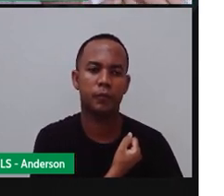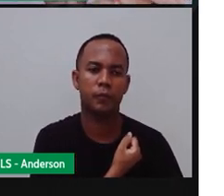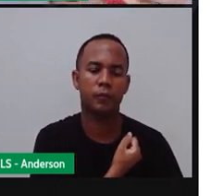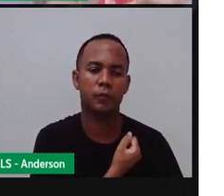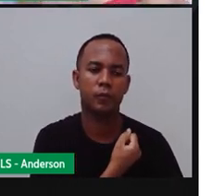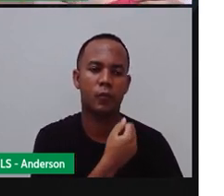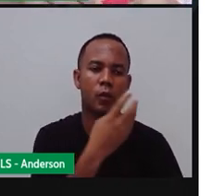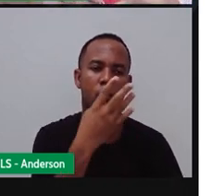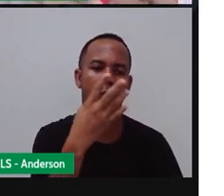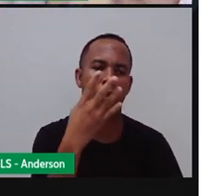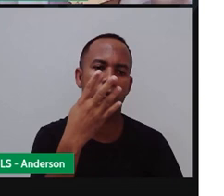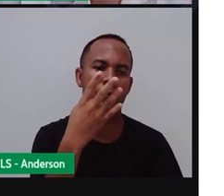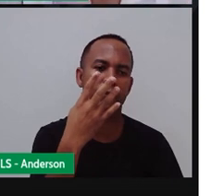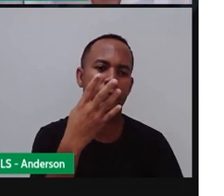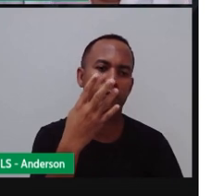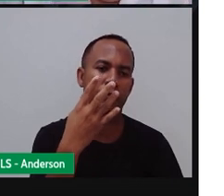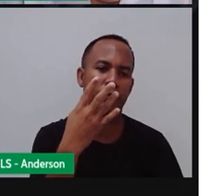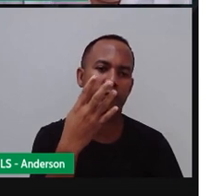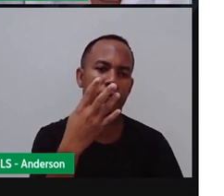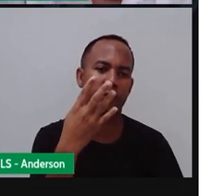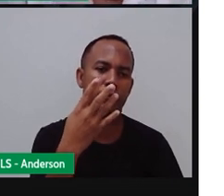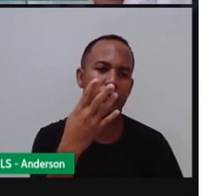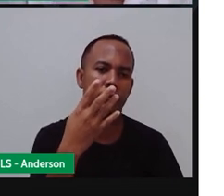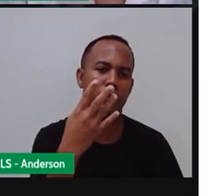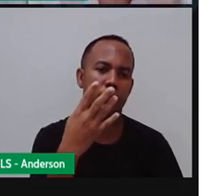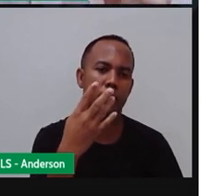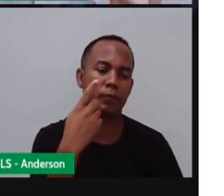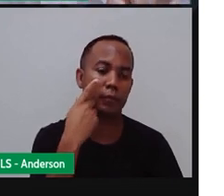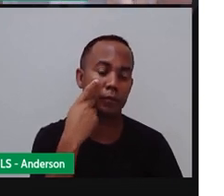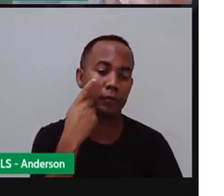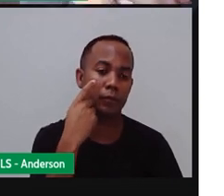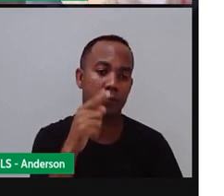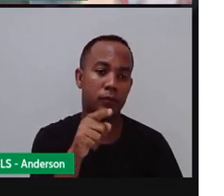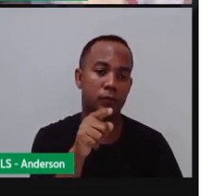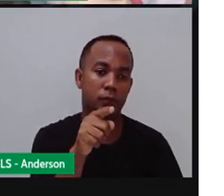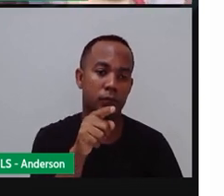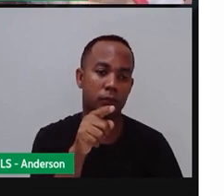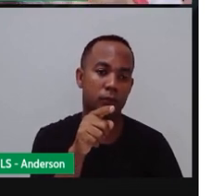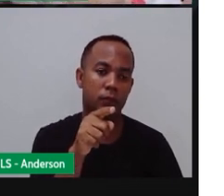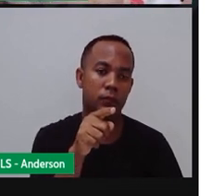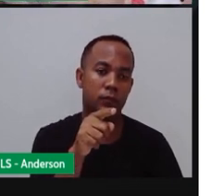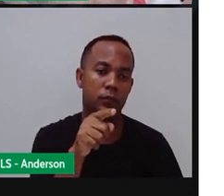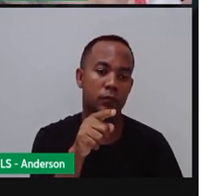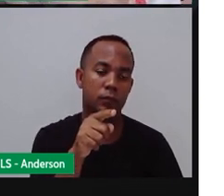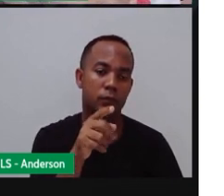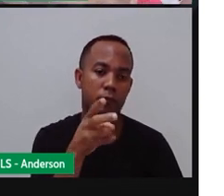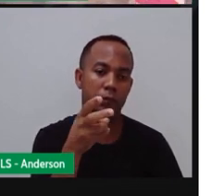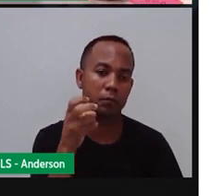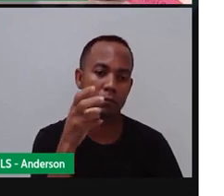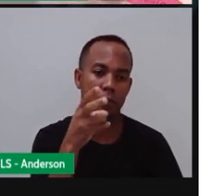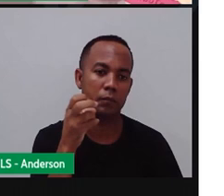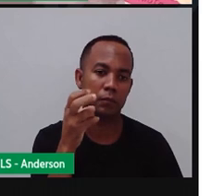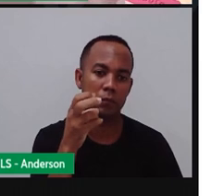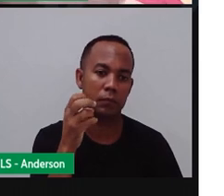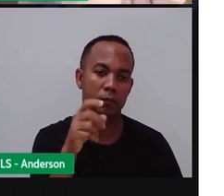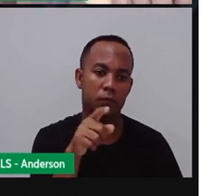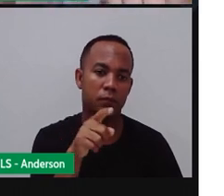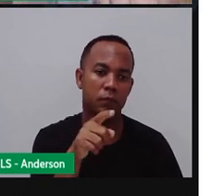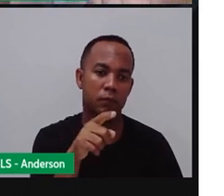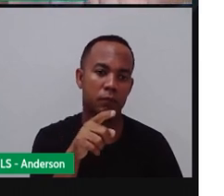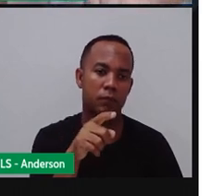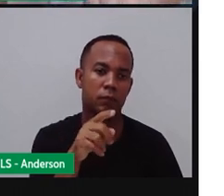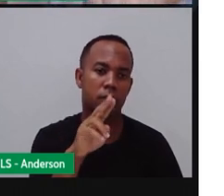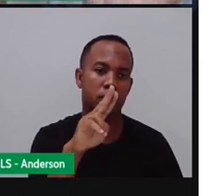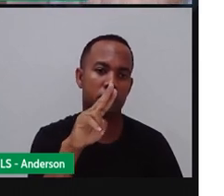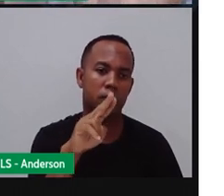aqui no número quatro. Pronto. O ponteiro grande, como ele é grande, olha, percebam que a Pro colocou para ele cobrir o número quatro.